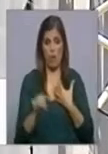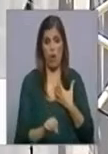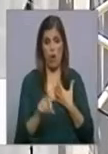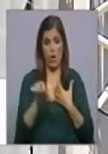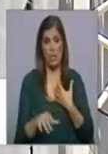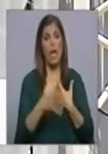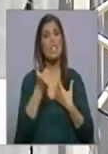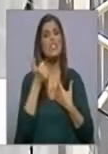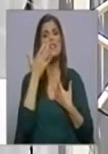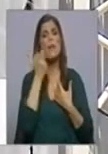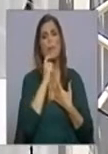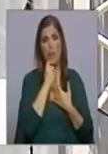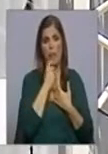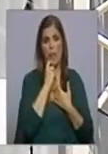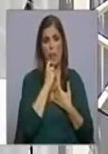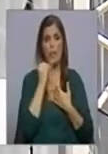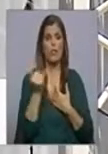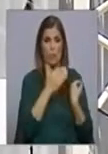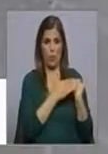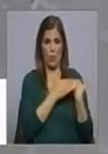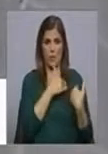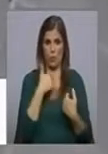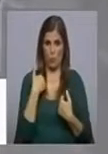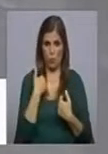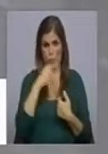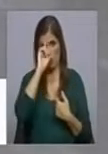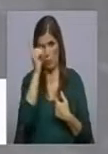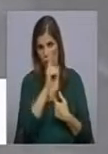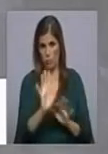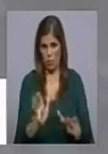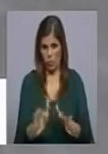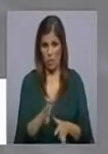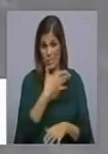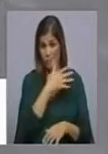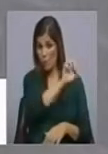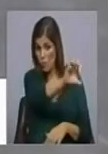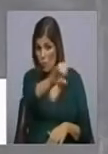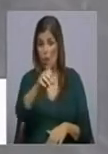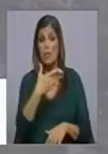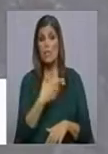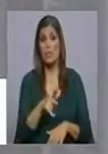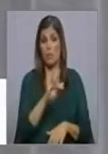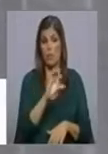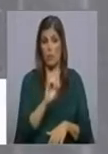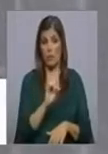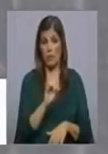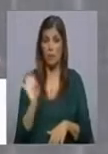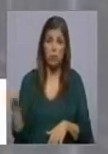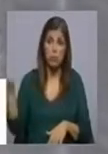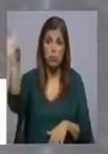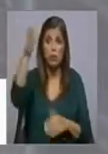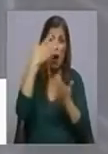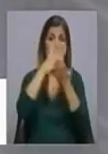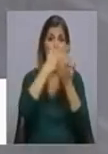15 de abril. As autoridades de saúde já identificaram cerca de 140 casos em obras da área metropolitana de Lisboa.